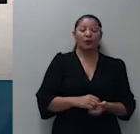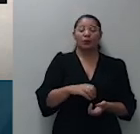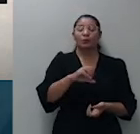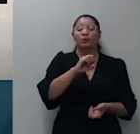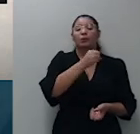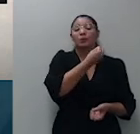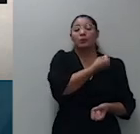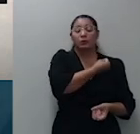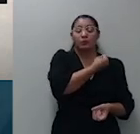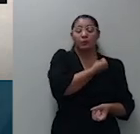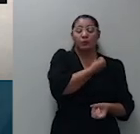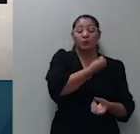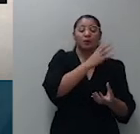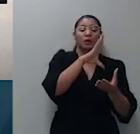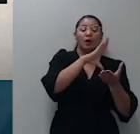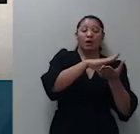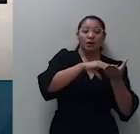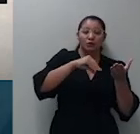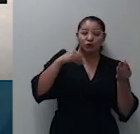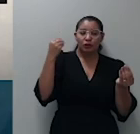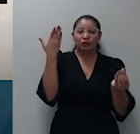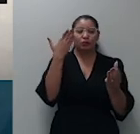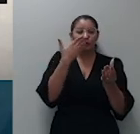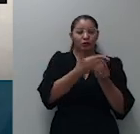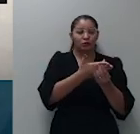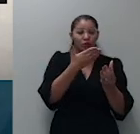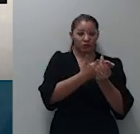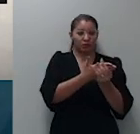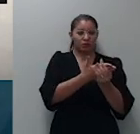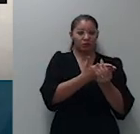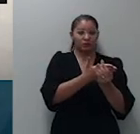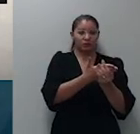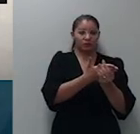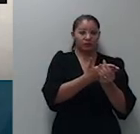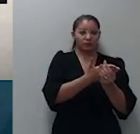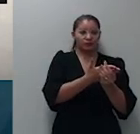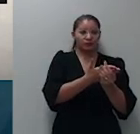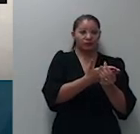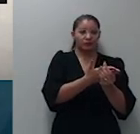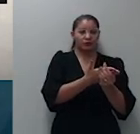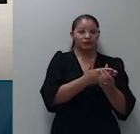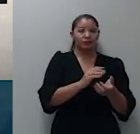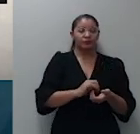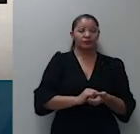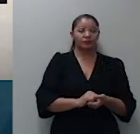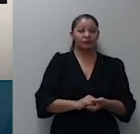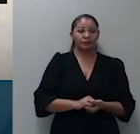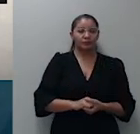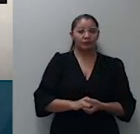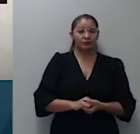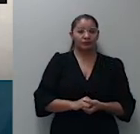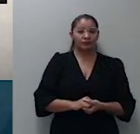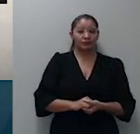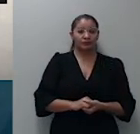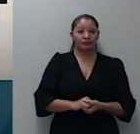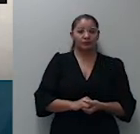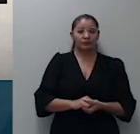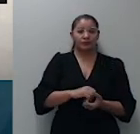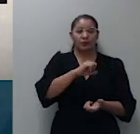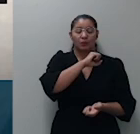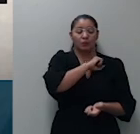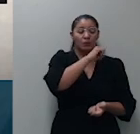a Respe 1.374.150, a Respe 1.789